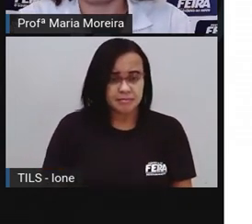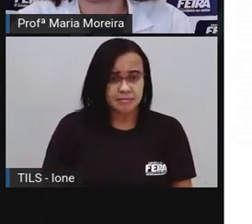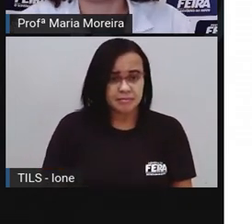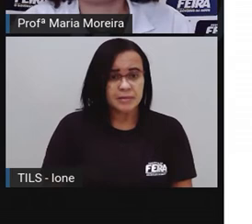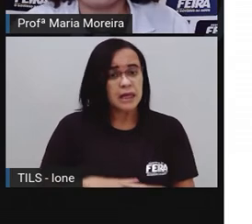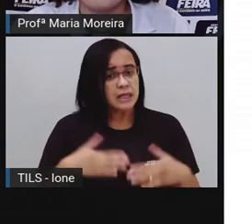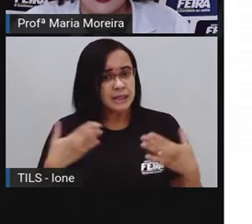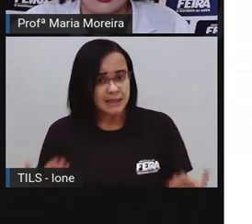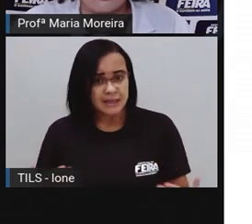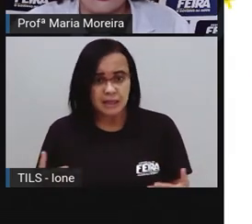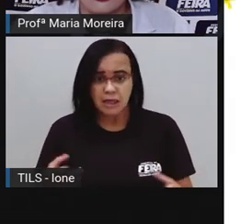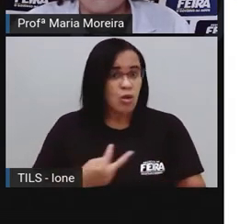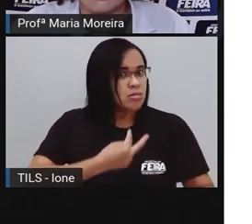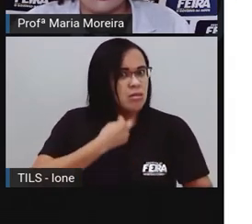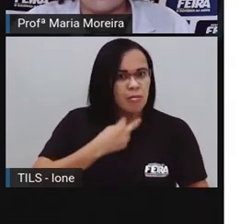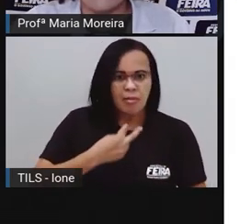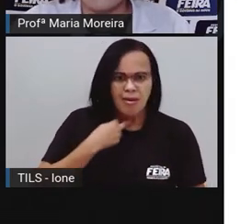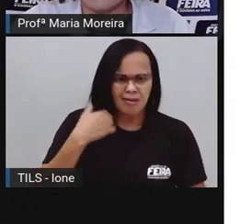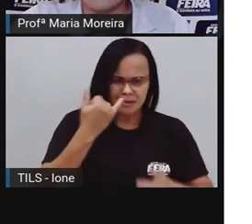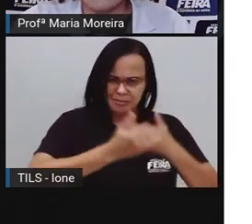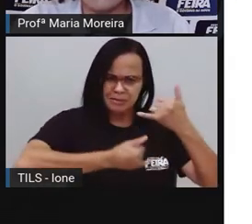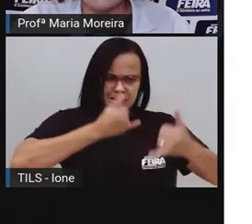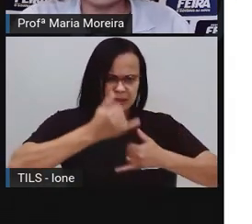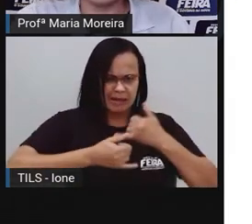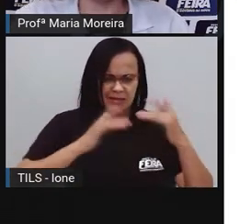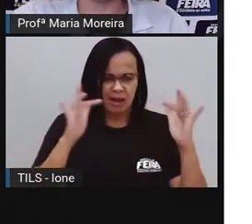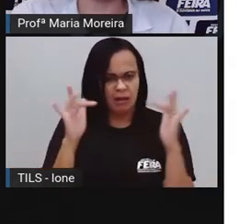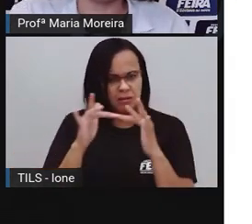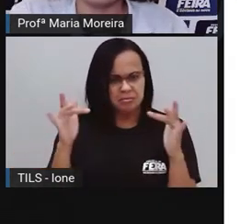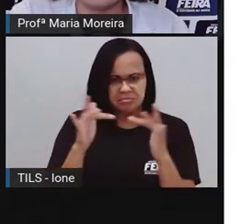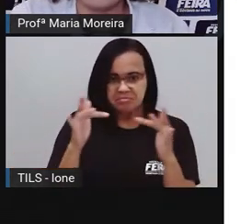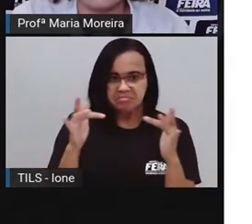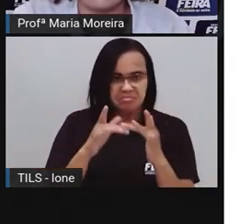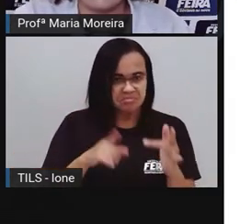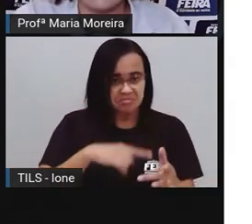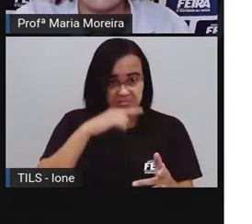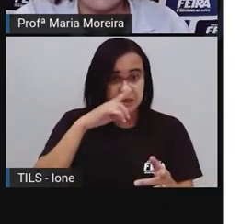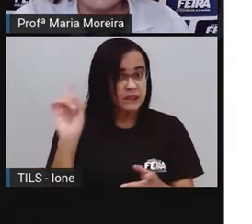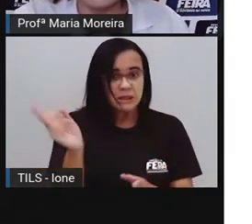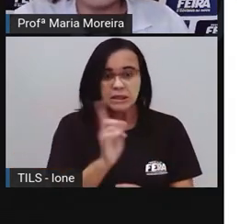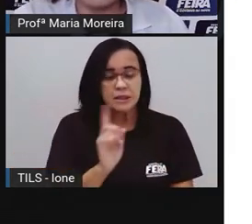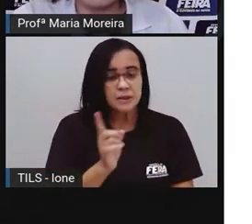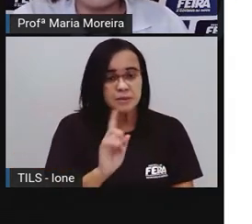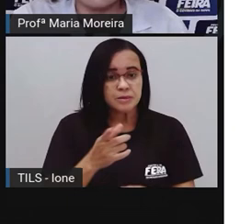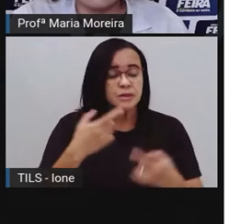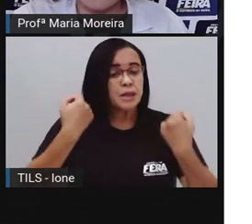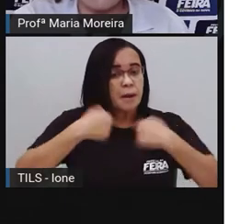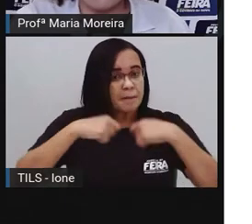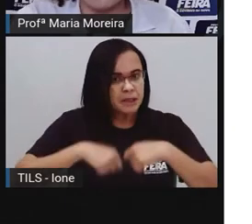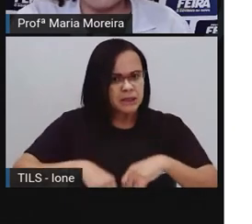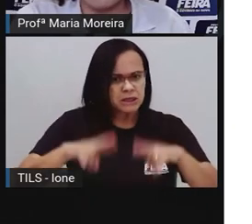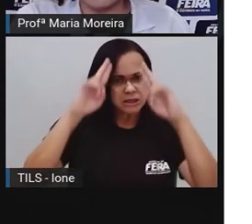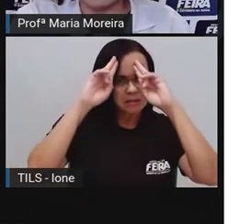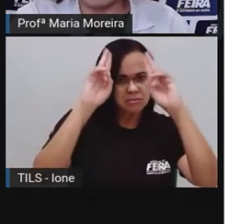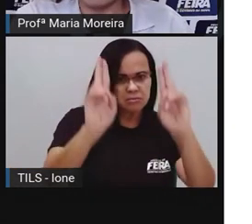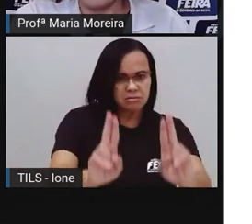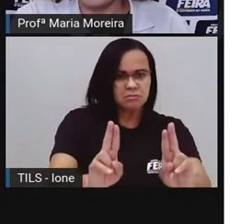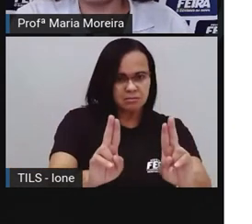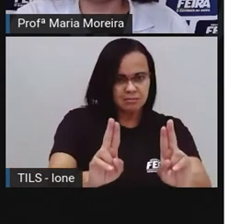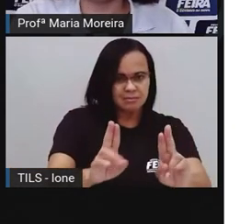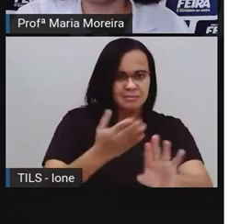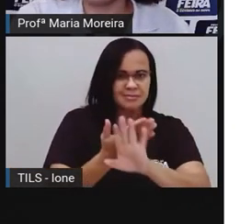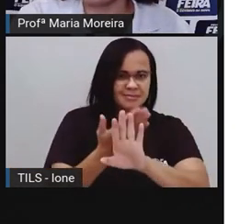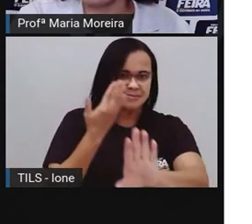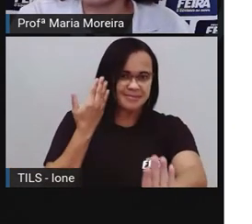Tratar com intimidade, digamos assim. Certo? E por isso, a gente precisa desse distanciamento. Bom,